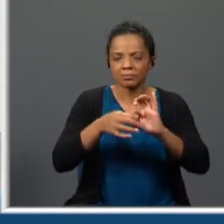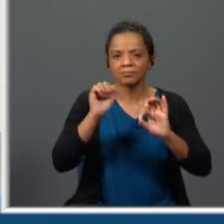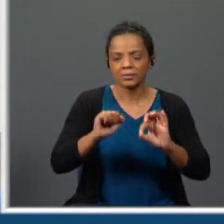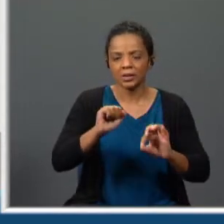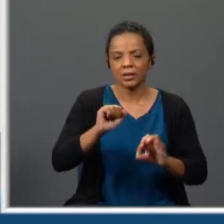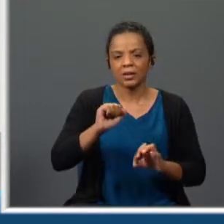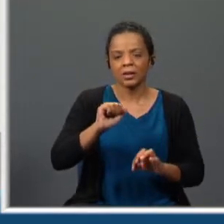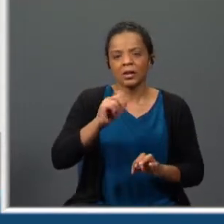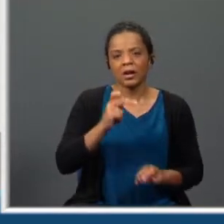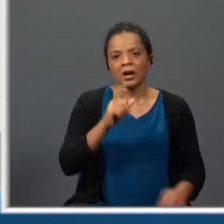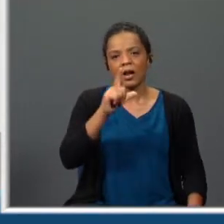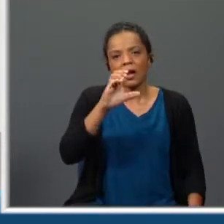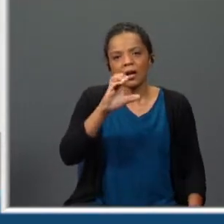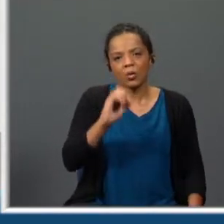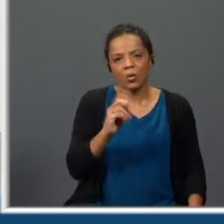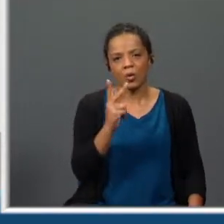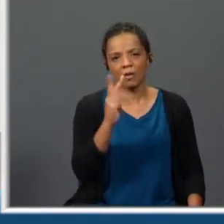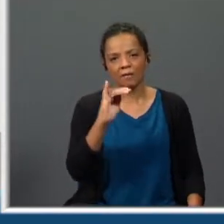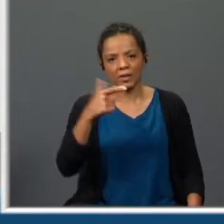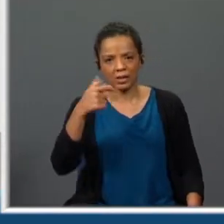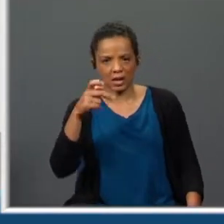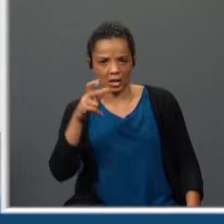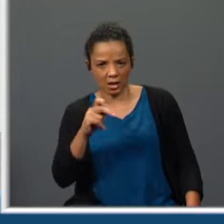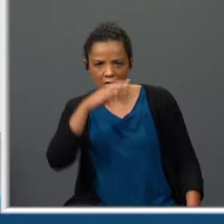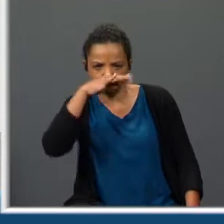Alcoviteira e com esta personagem tão peculiar.